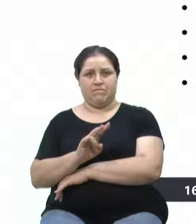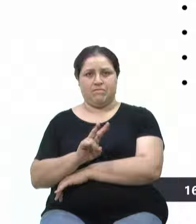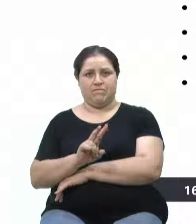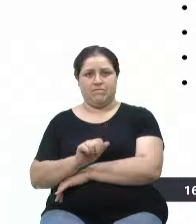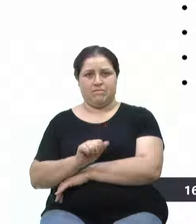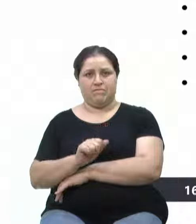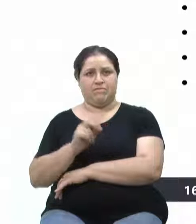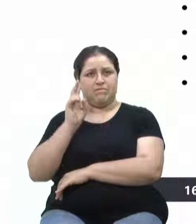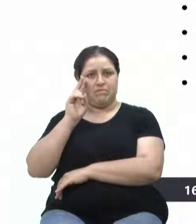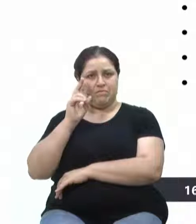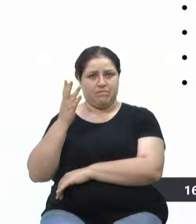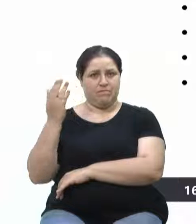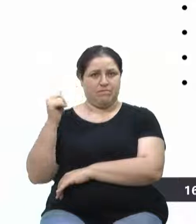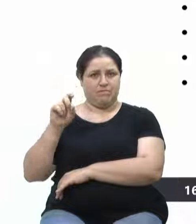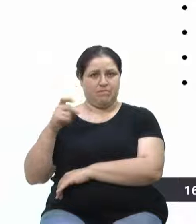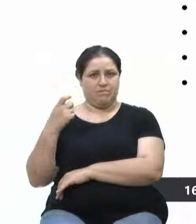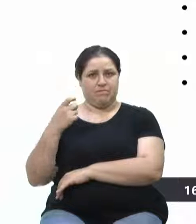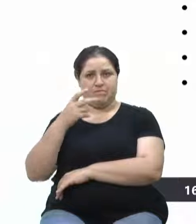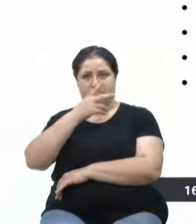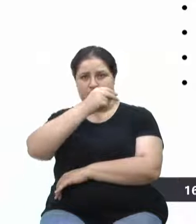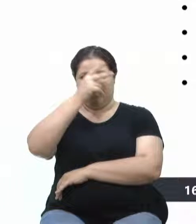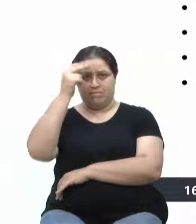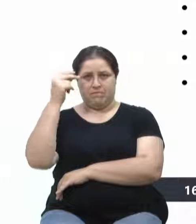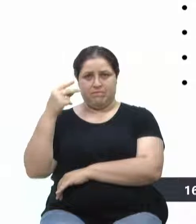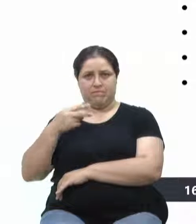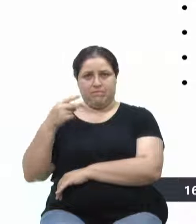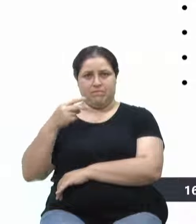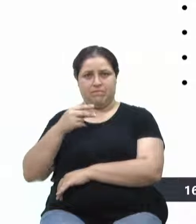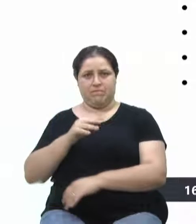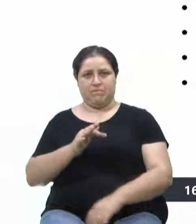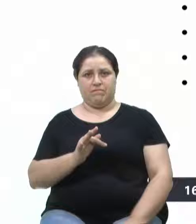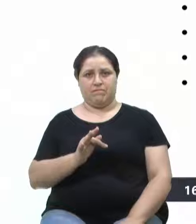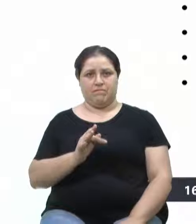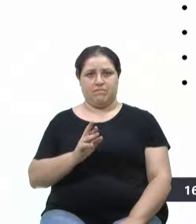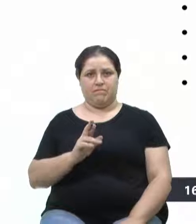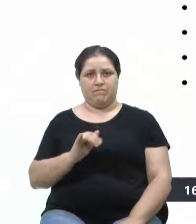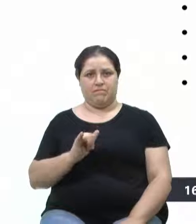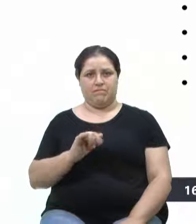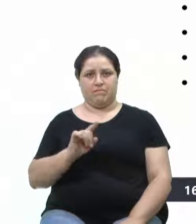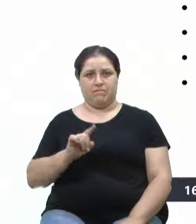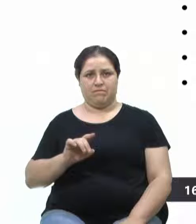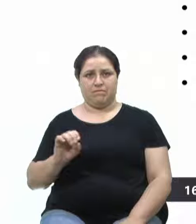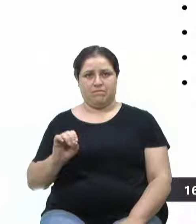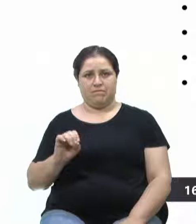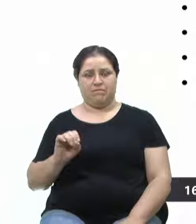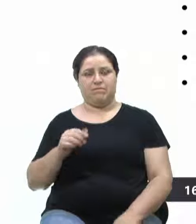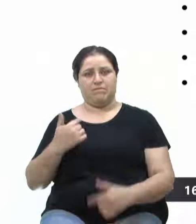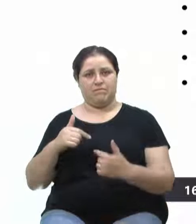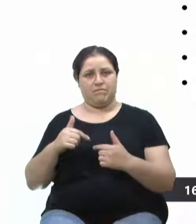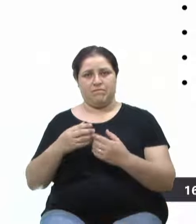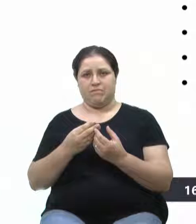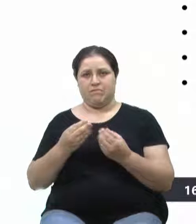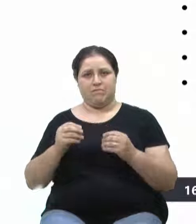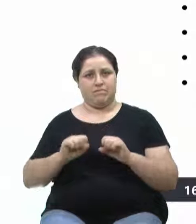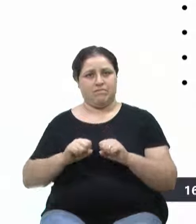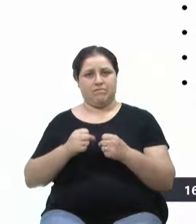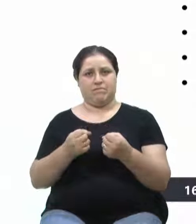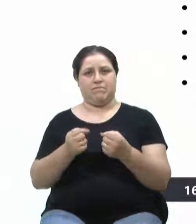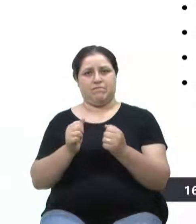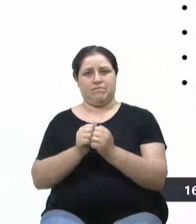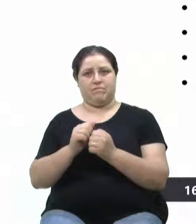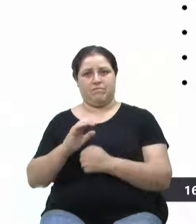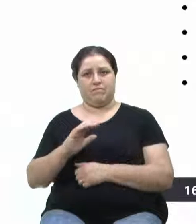-ex-prefeito Eloy Fris, do PSB, brigou muito, trabalhou enquanto foi vice, ele e o Cassina, para que se